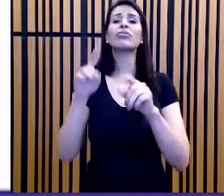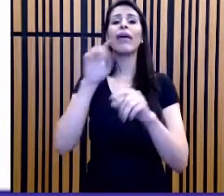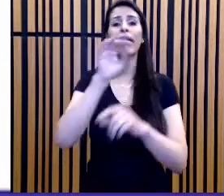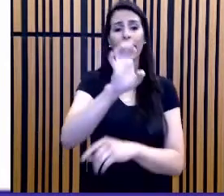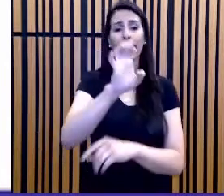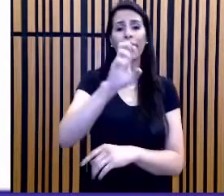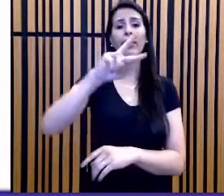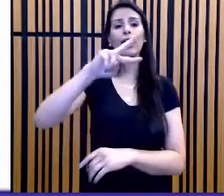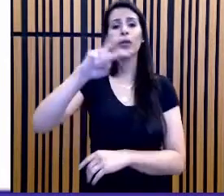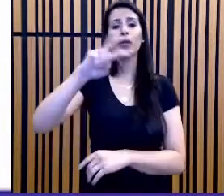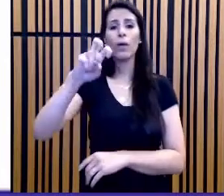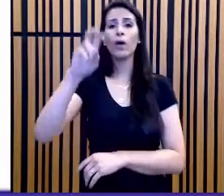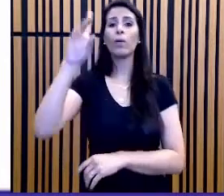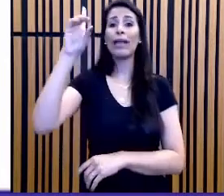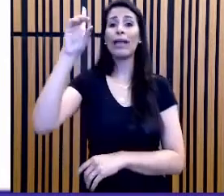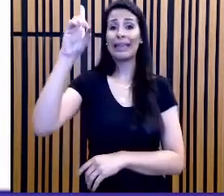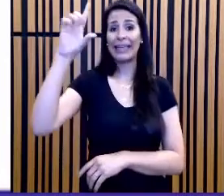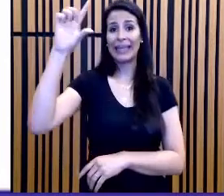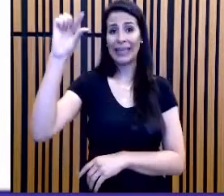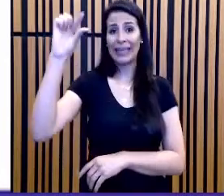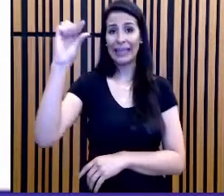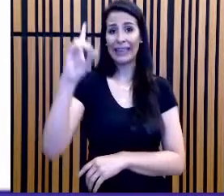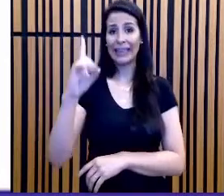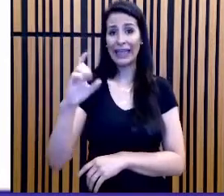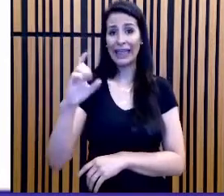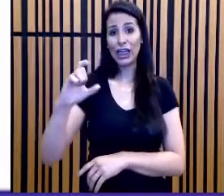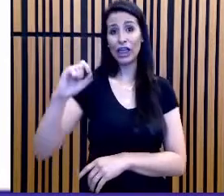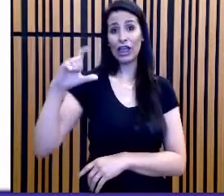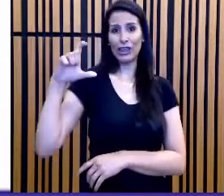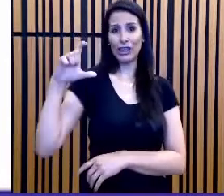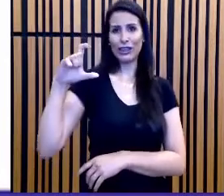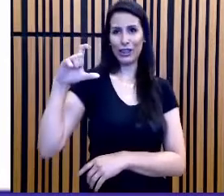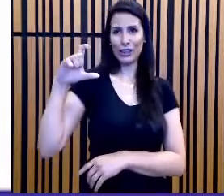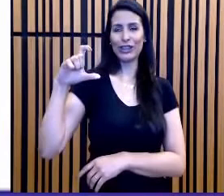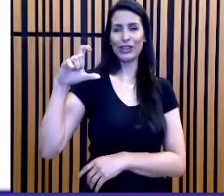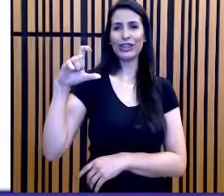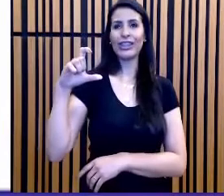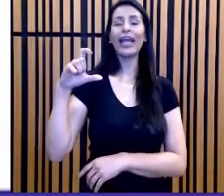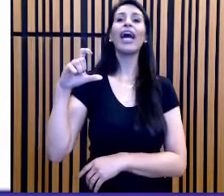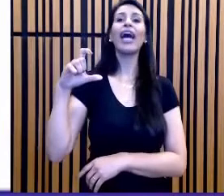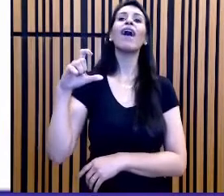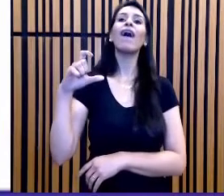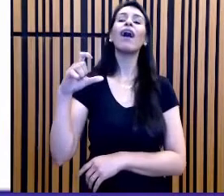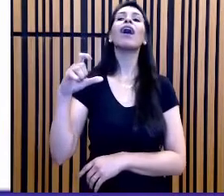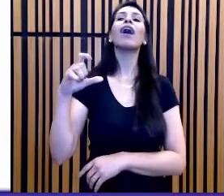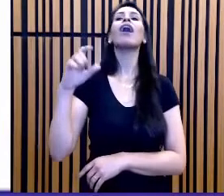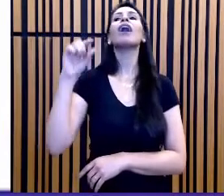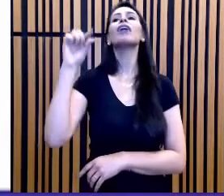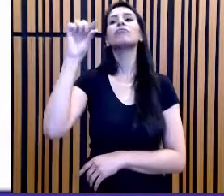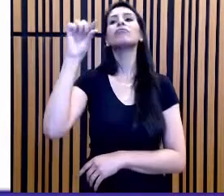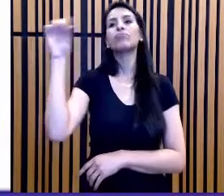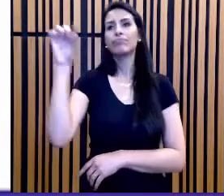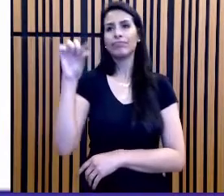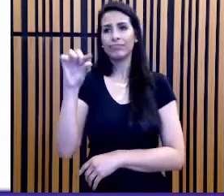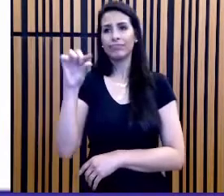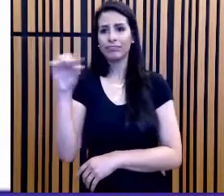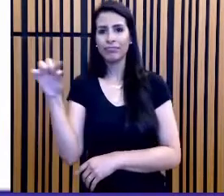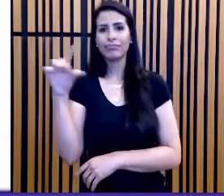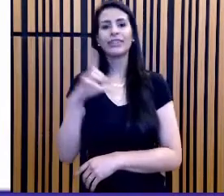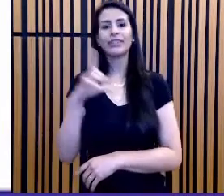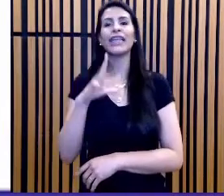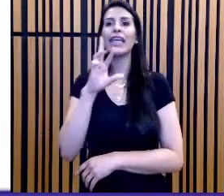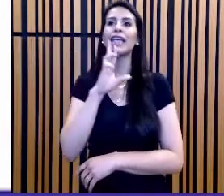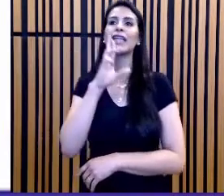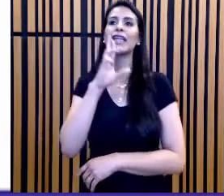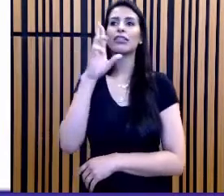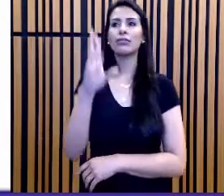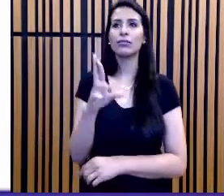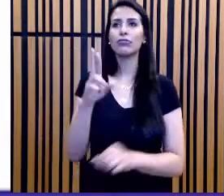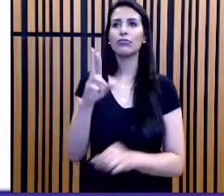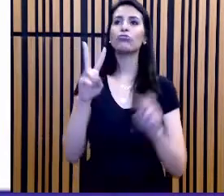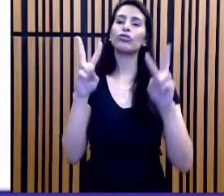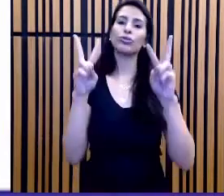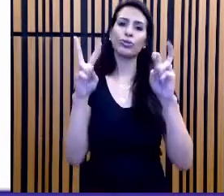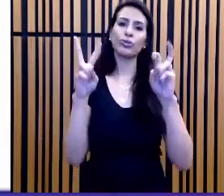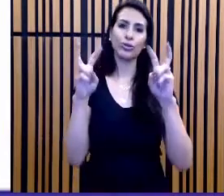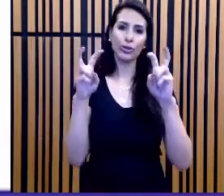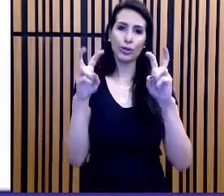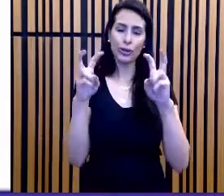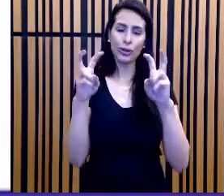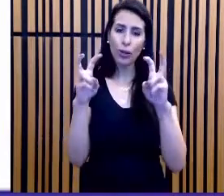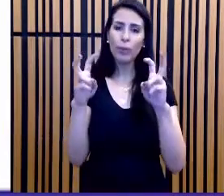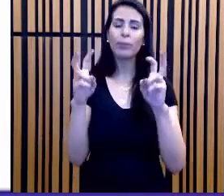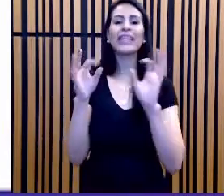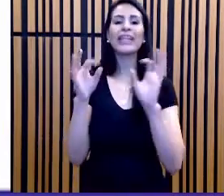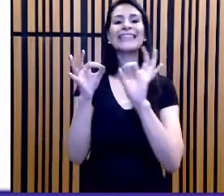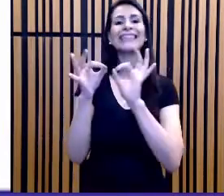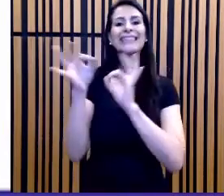Dzão. Escala é igual à distância no mapa ou no modelo, dividido pela distância no mundo real, ambas as distâncias na mesma unidade